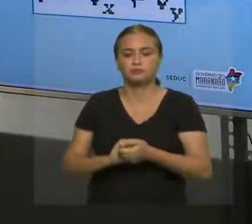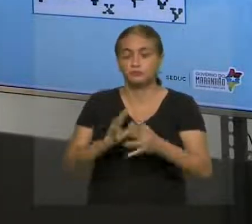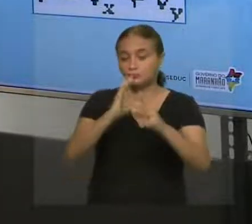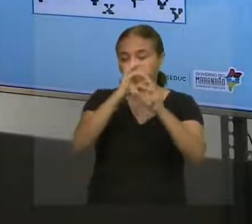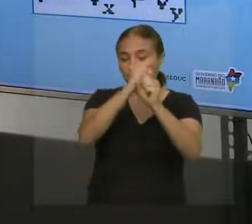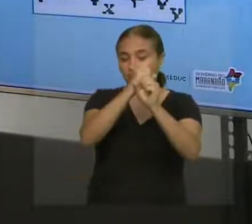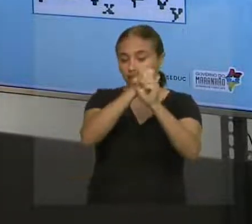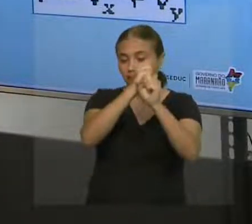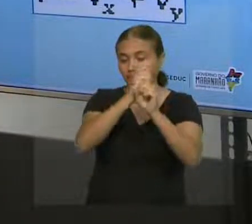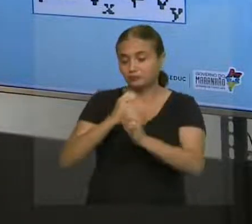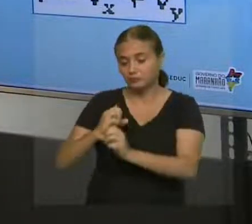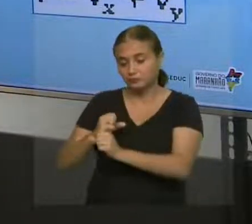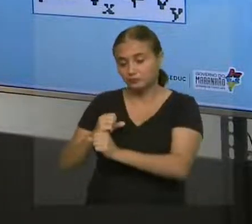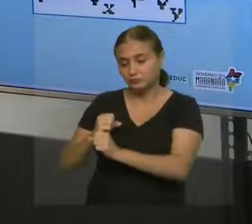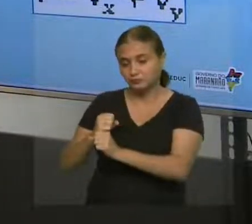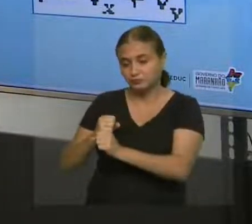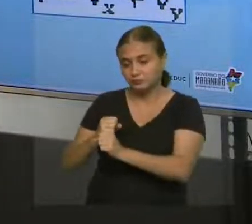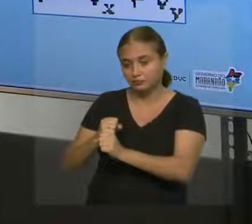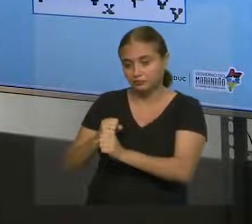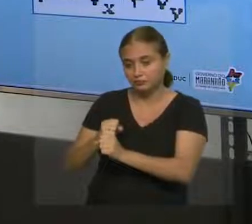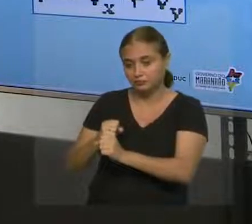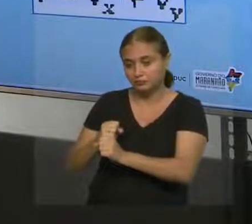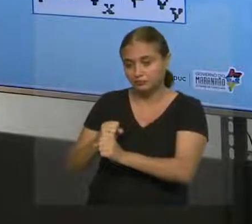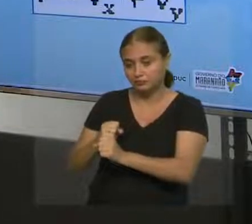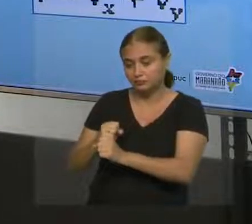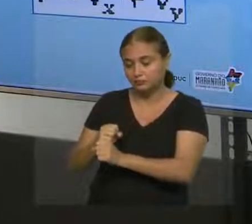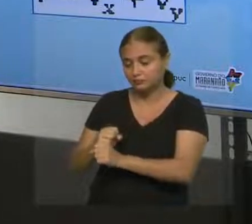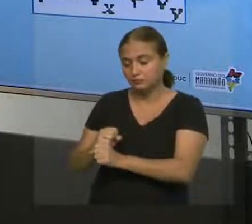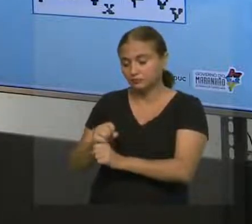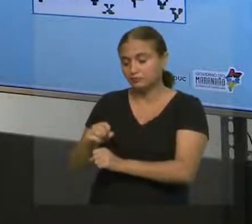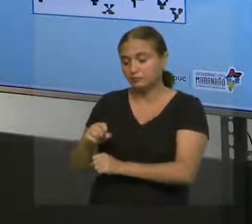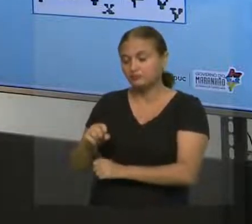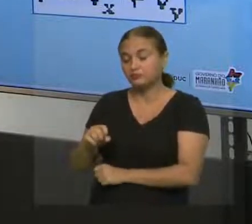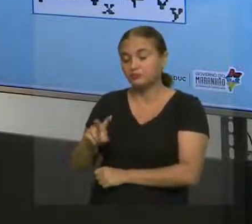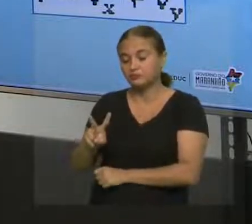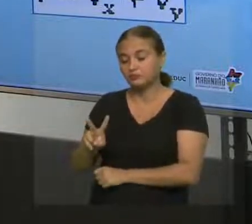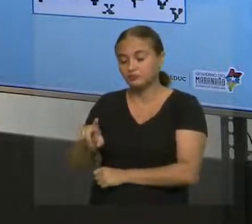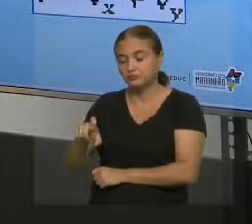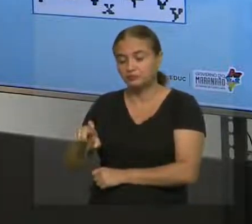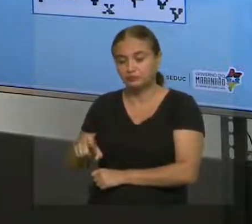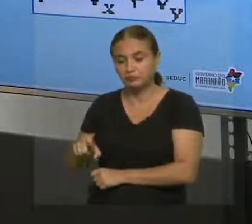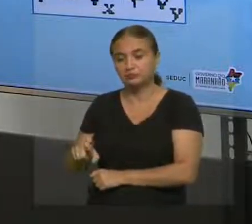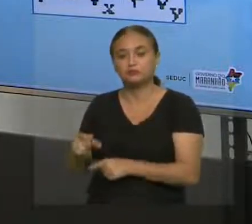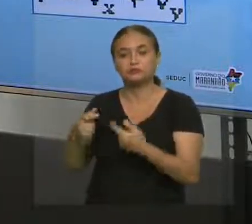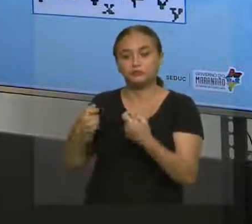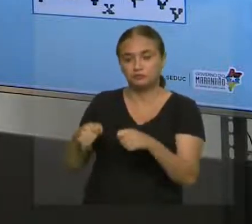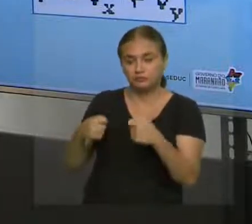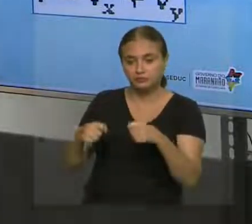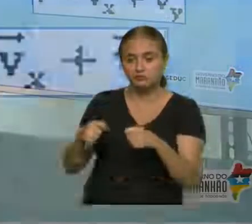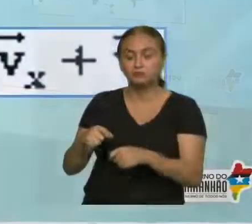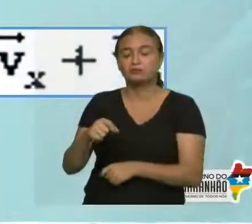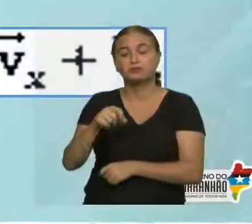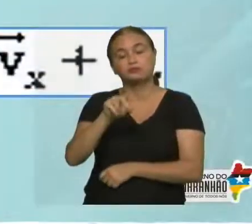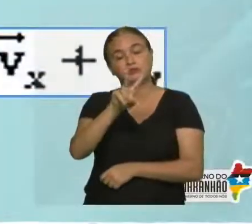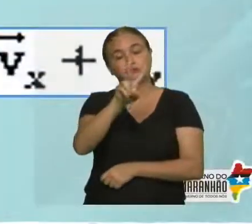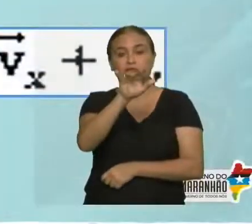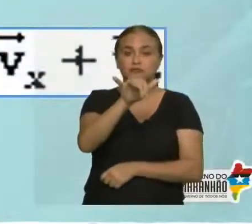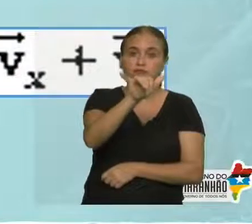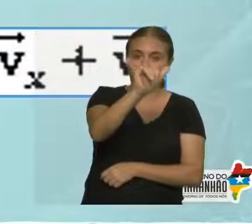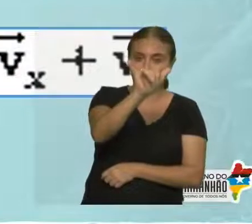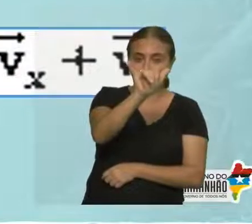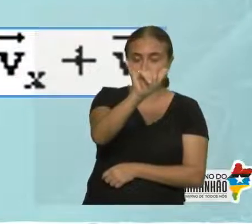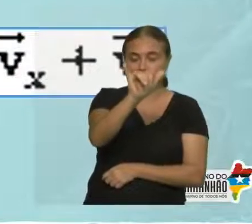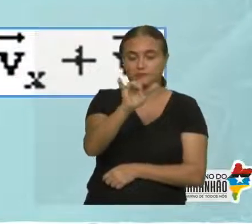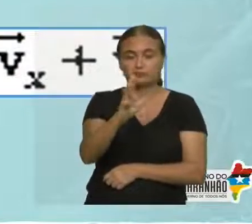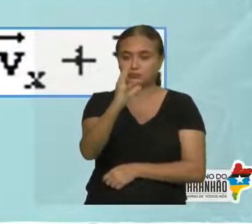vai ter aqui um vetor, eu vou chamar de VX, que seria a velocidade em cima do eixo X, e eu teria aqui o vetor VY, que seria a velocidade em